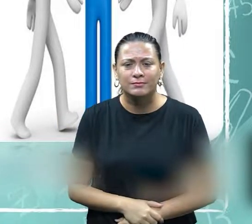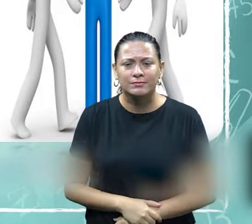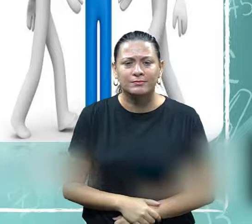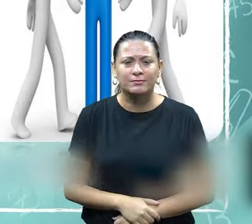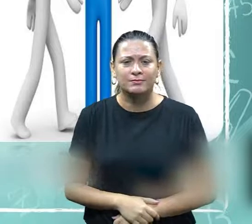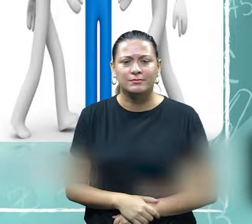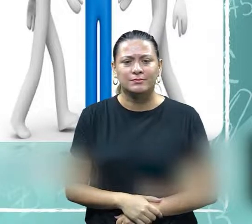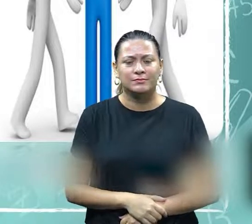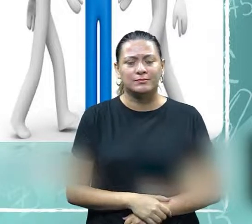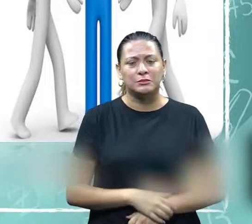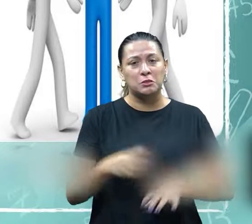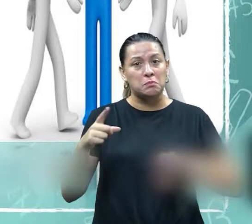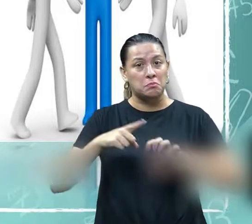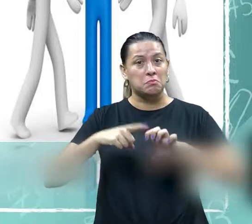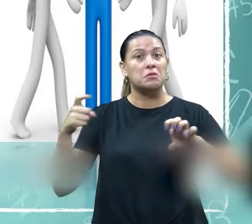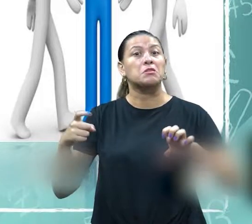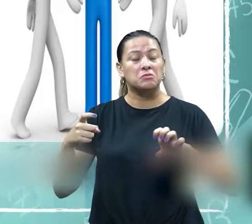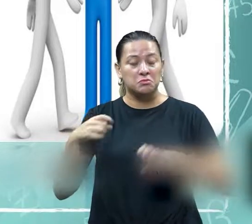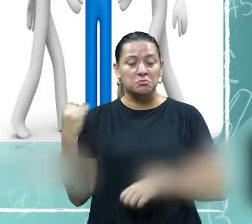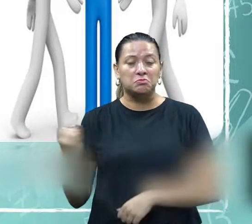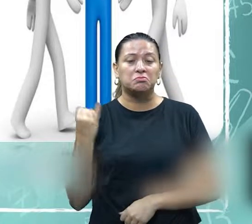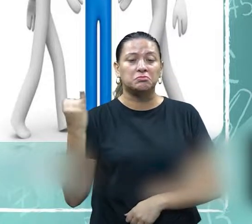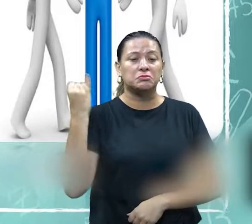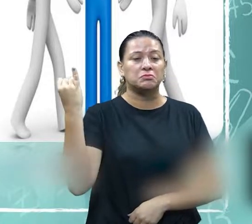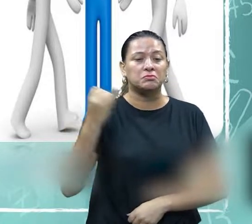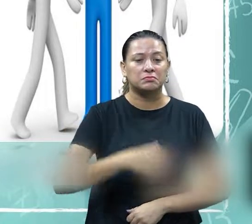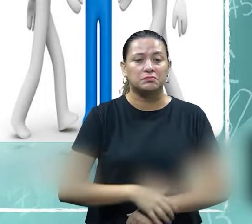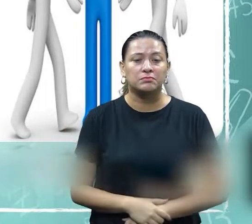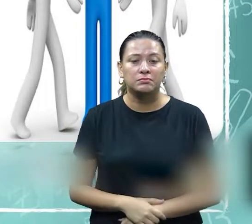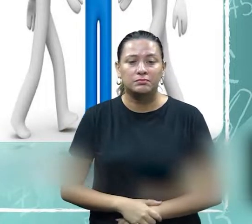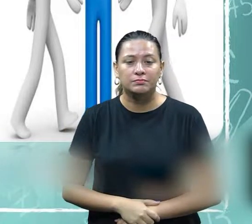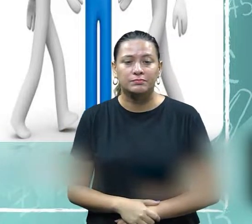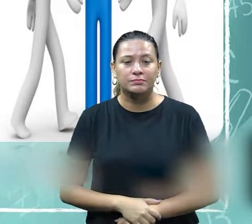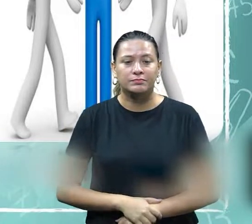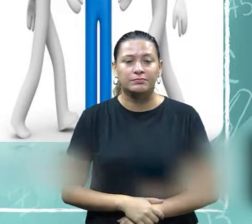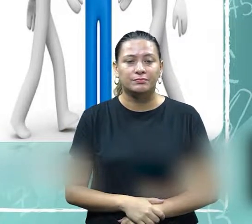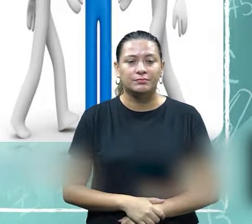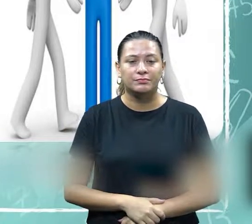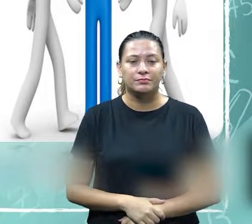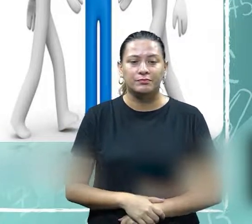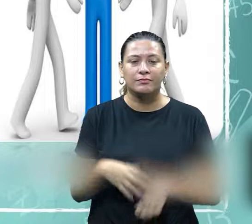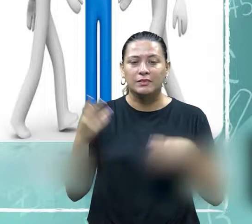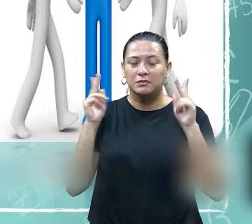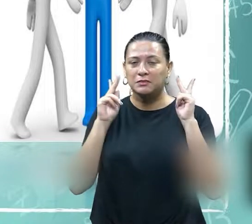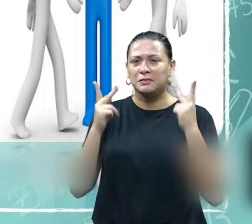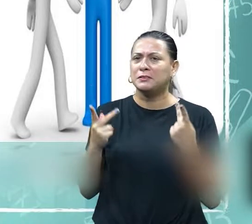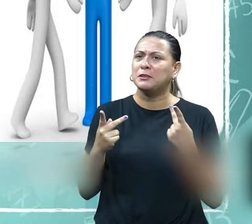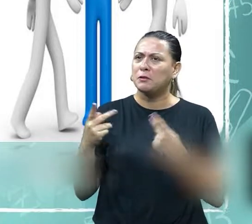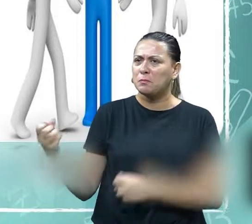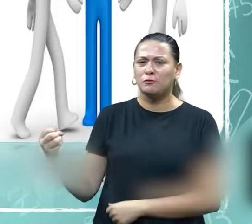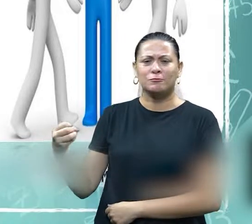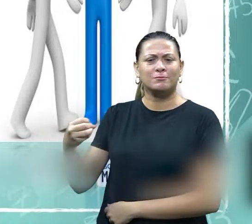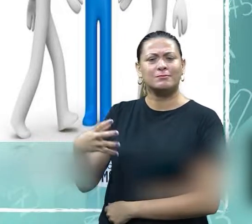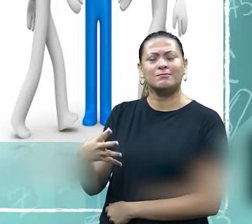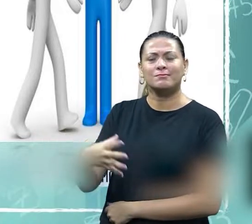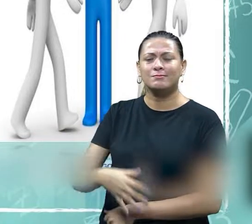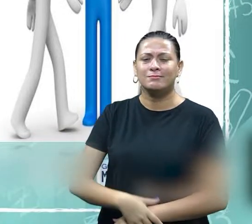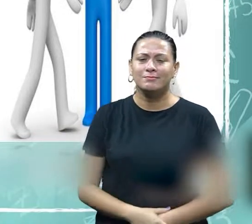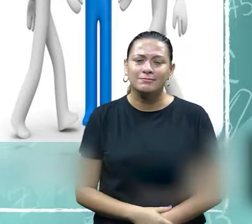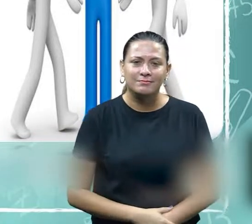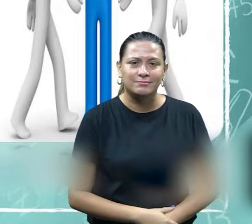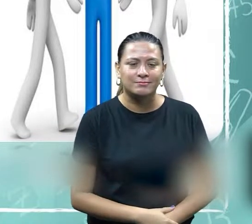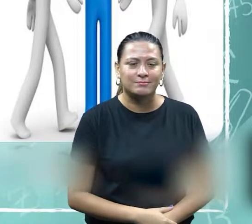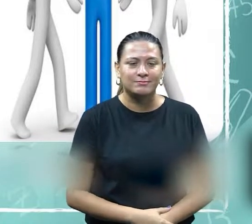de grande empreendimento, é o inovador, né? É o homem das coisas novas, e